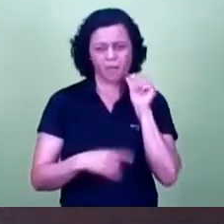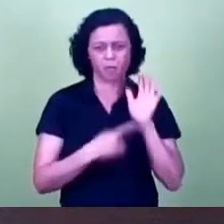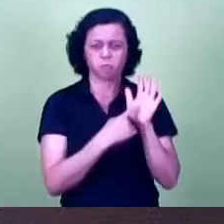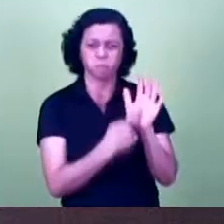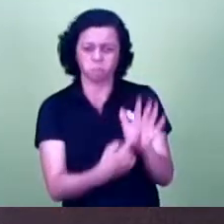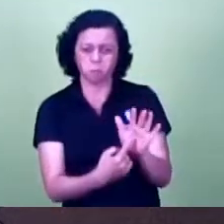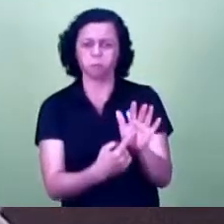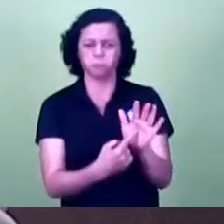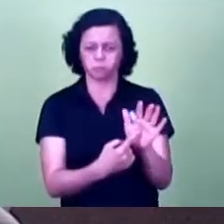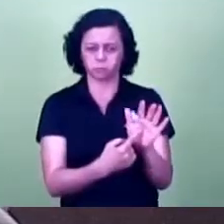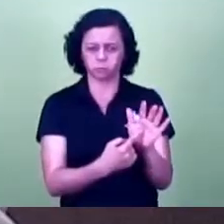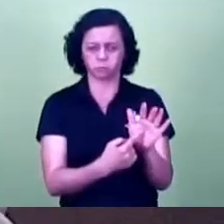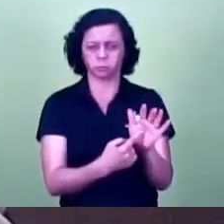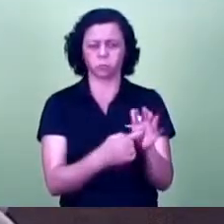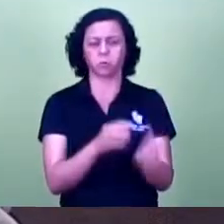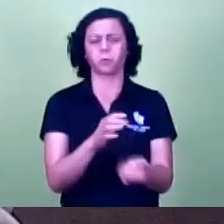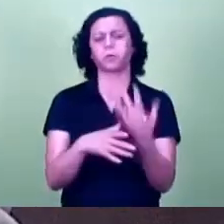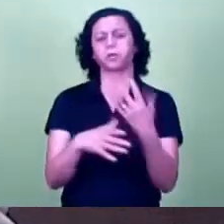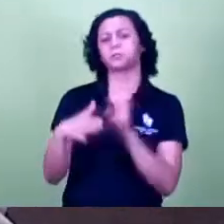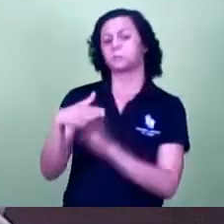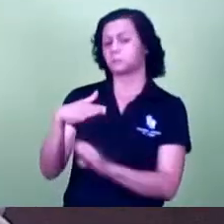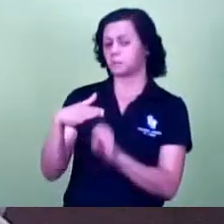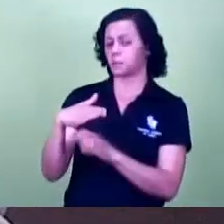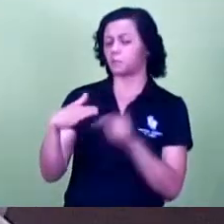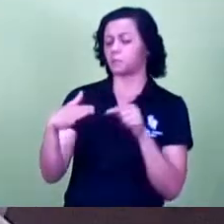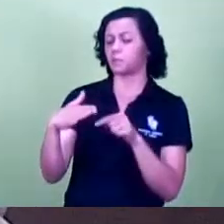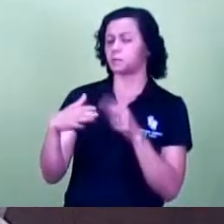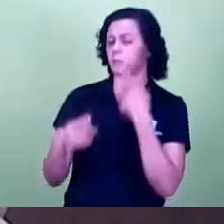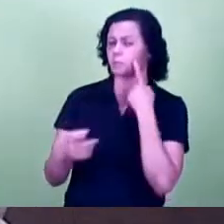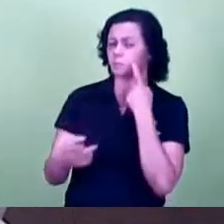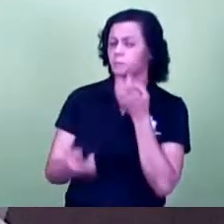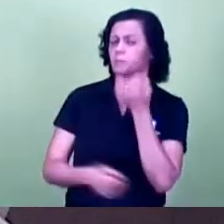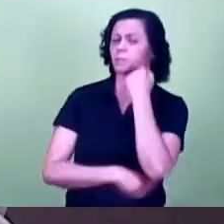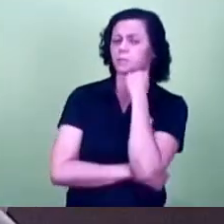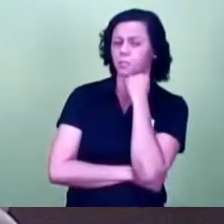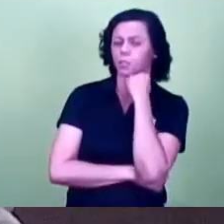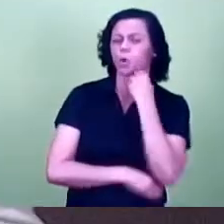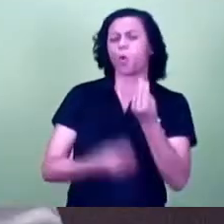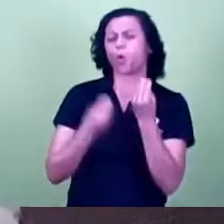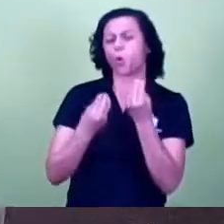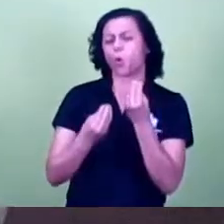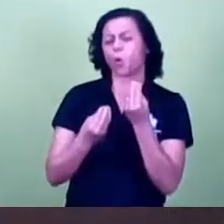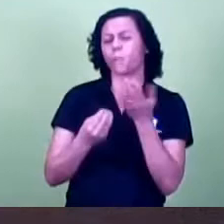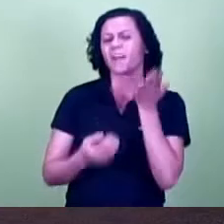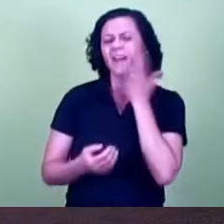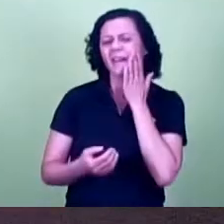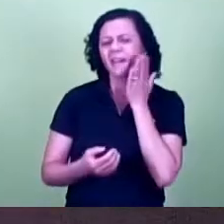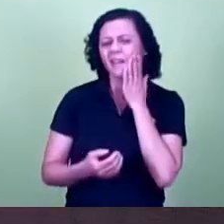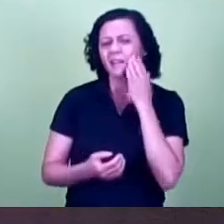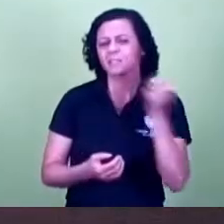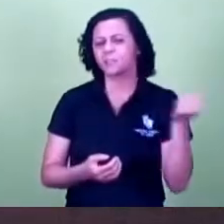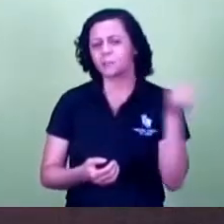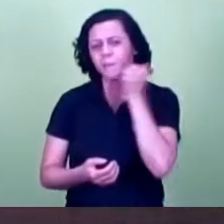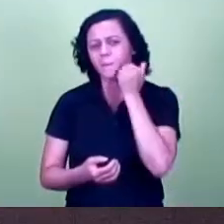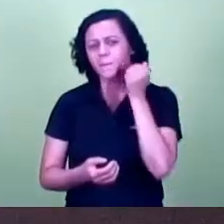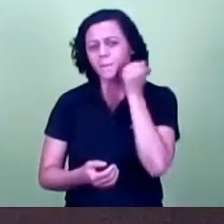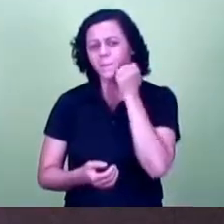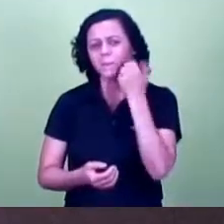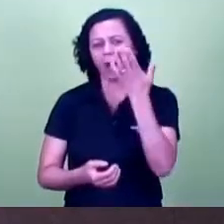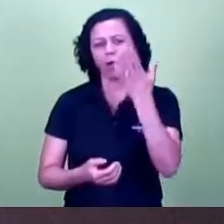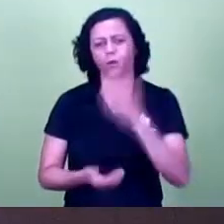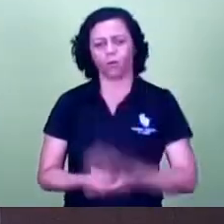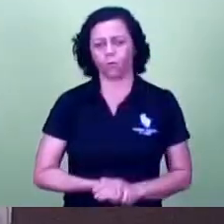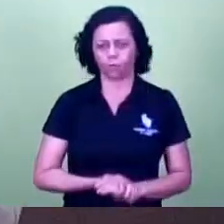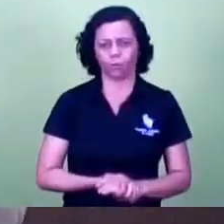empresa dessa, que a gente fica pensando assim, a cara de pau de uma pessoa que